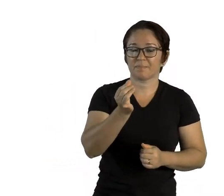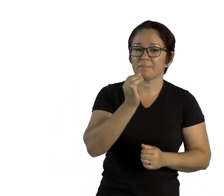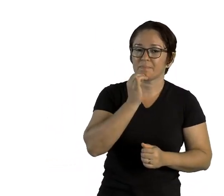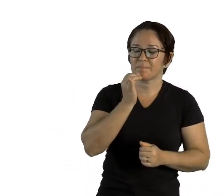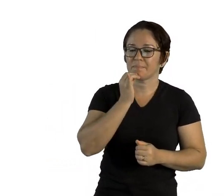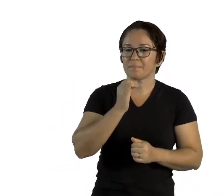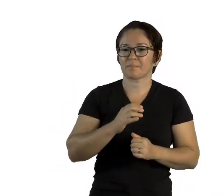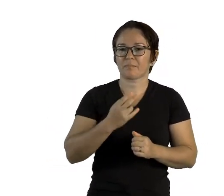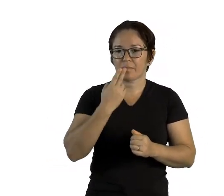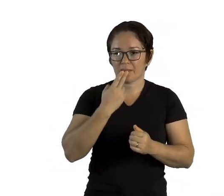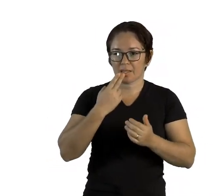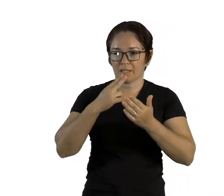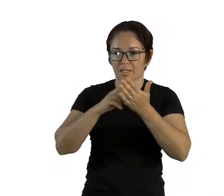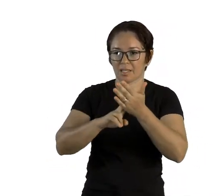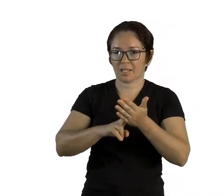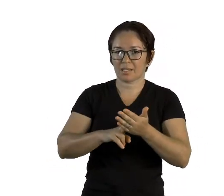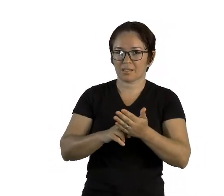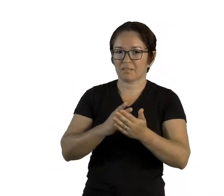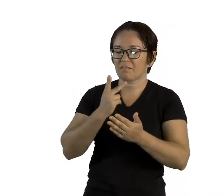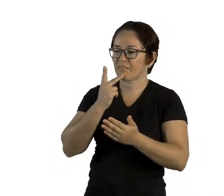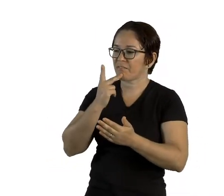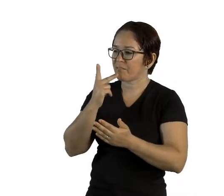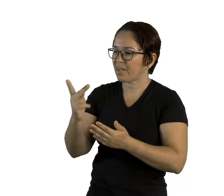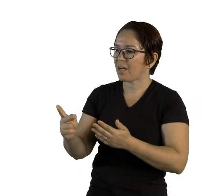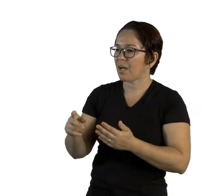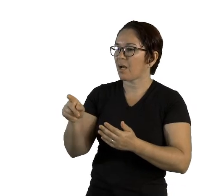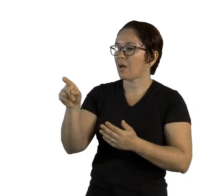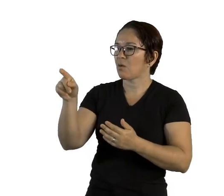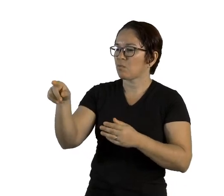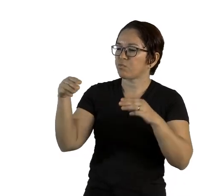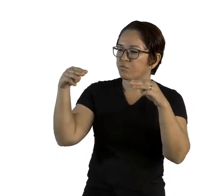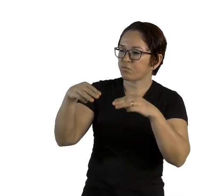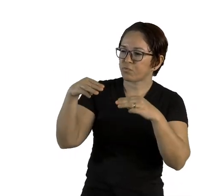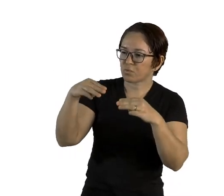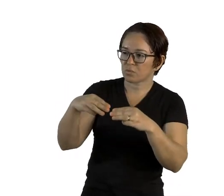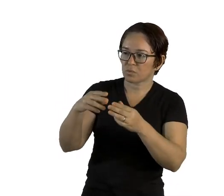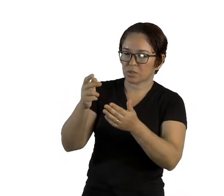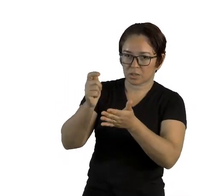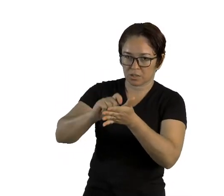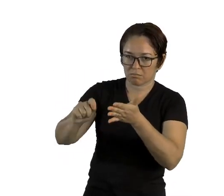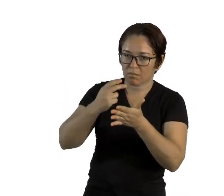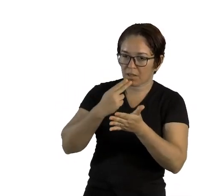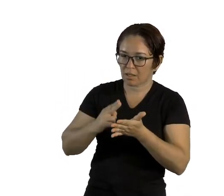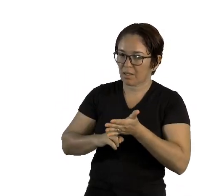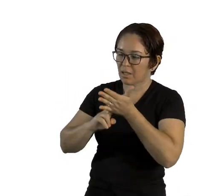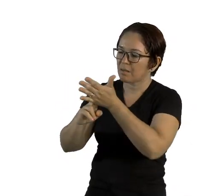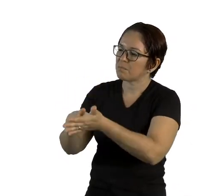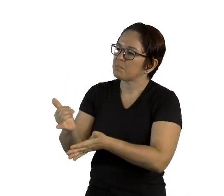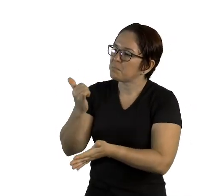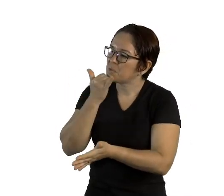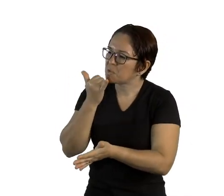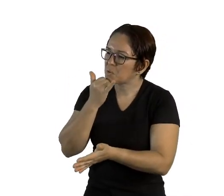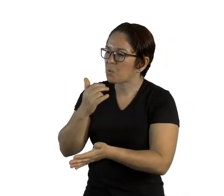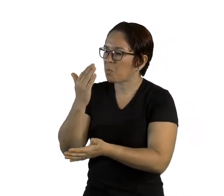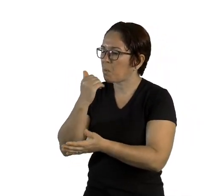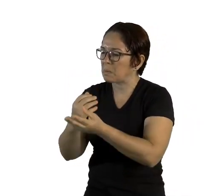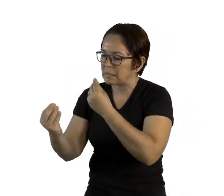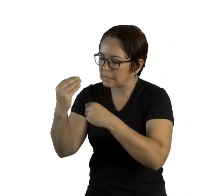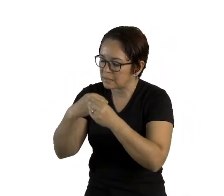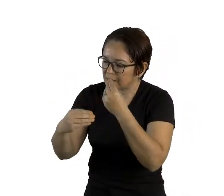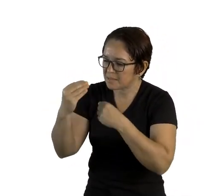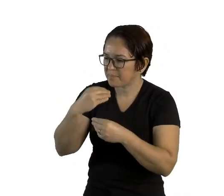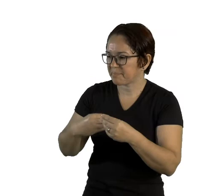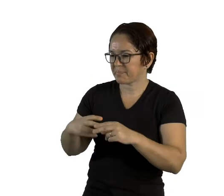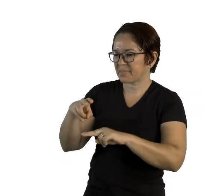disse que isso que eu fiz foi muito feio. Ah, e o meu papai vai arrumar a cadeirinha que eu quebrei. Um beijo da